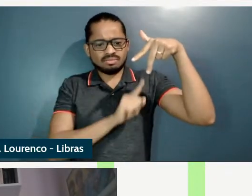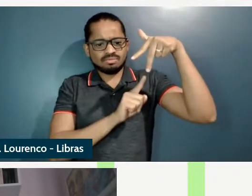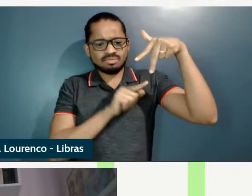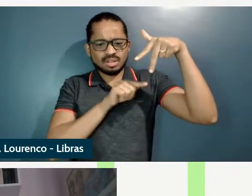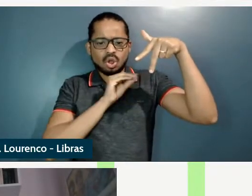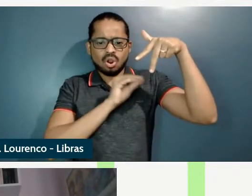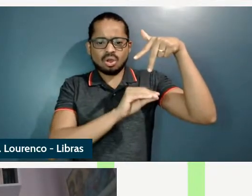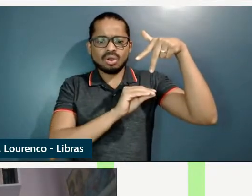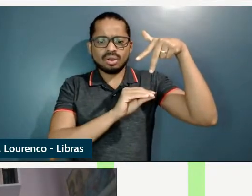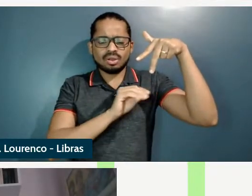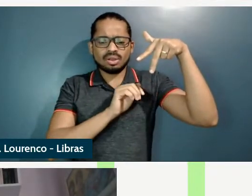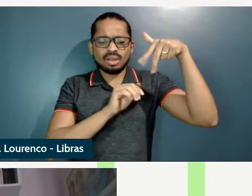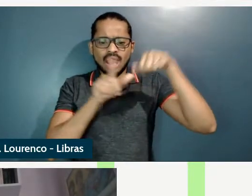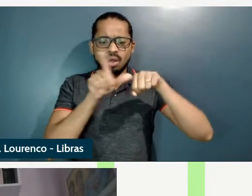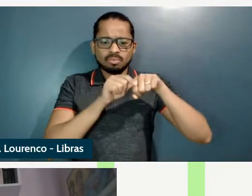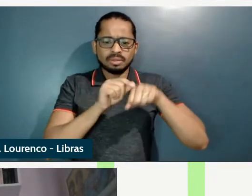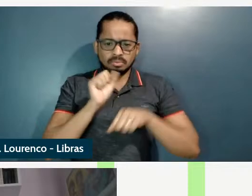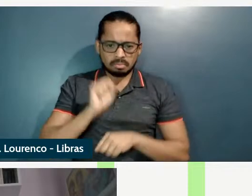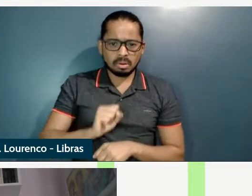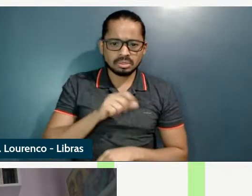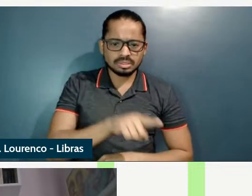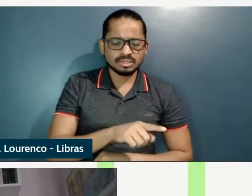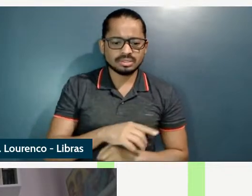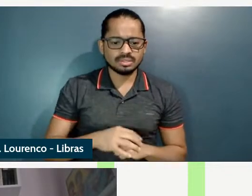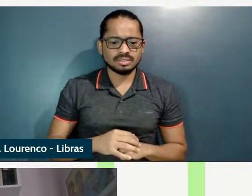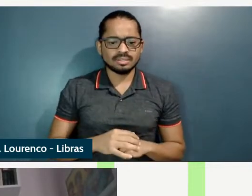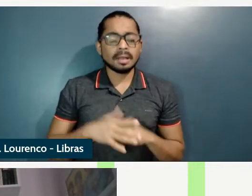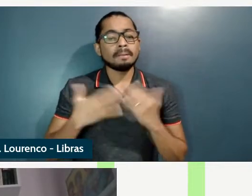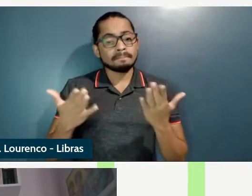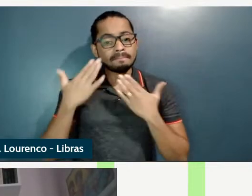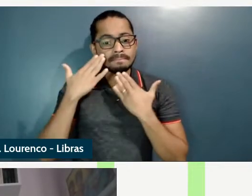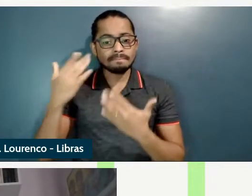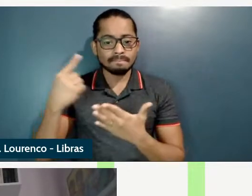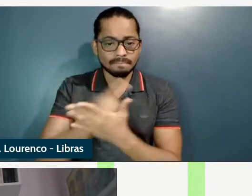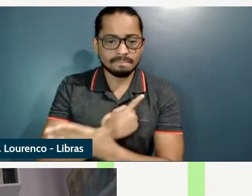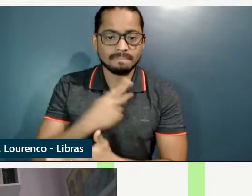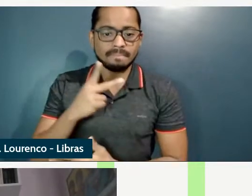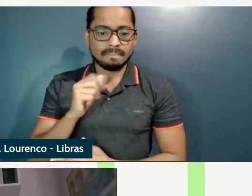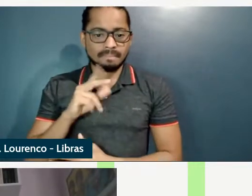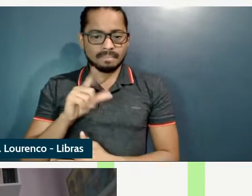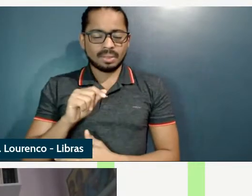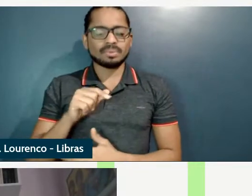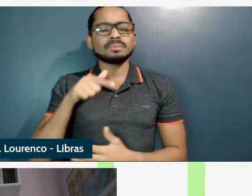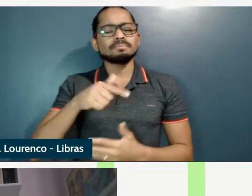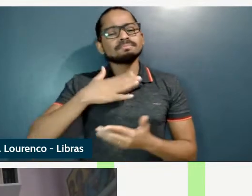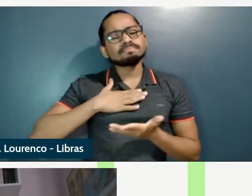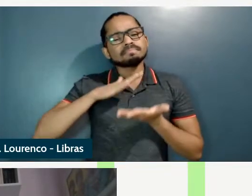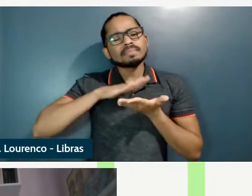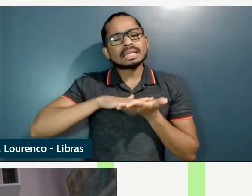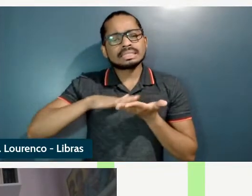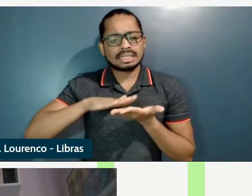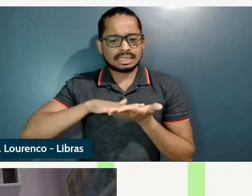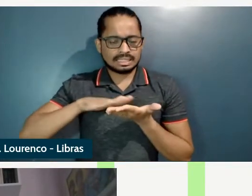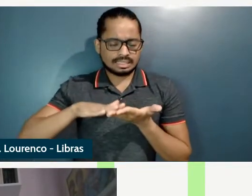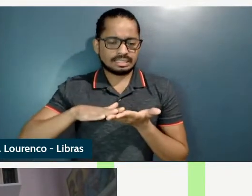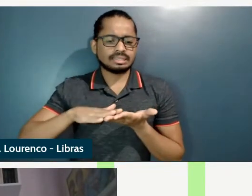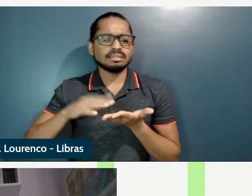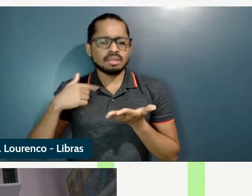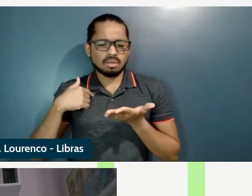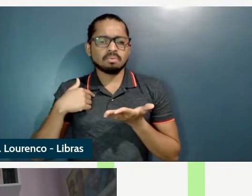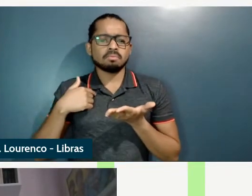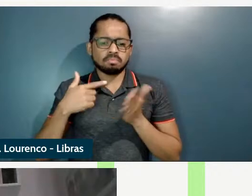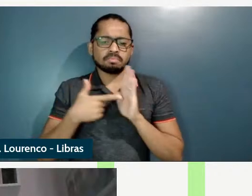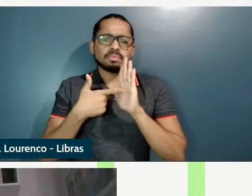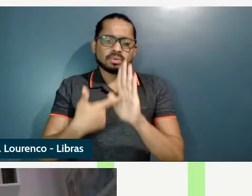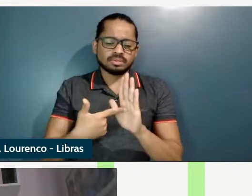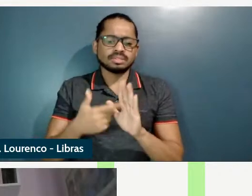Obrigada pela pergunta Paula então na dissertação eu chego a mencionar que